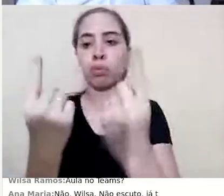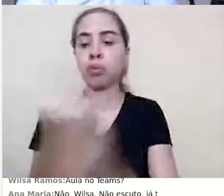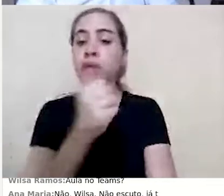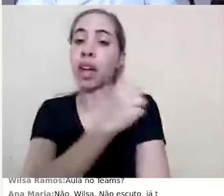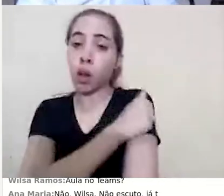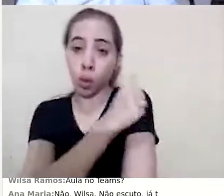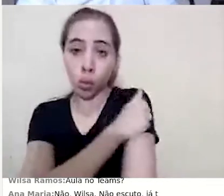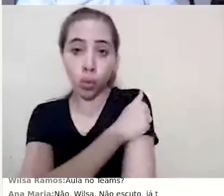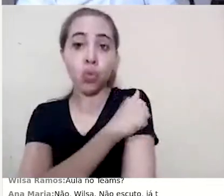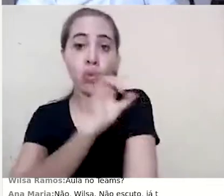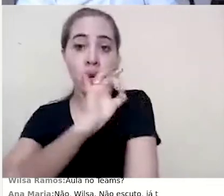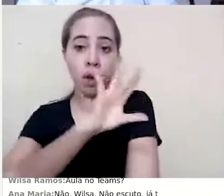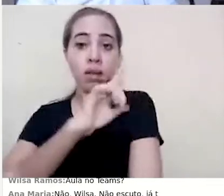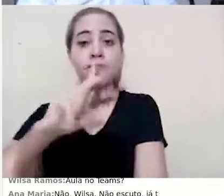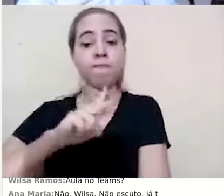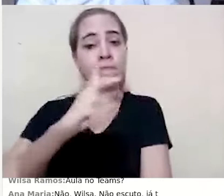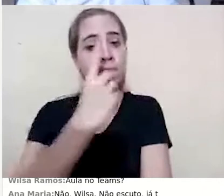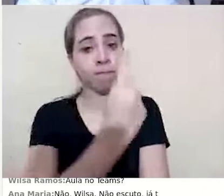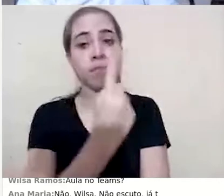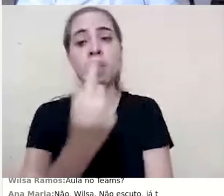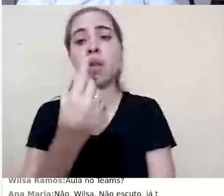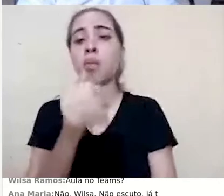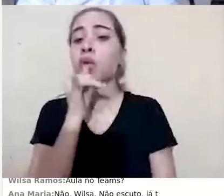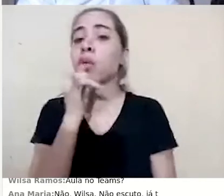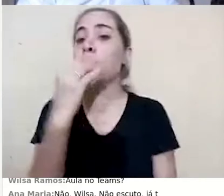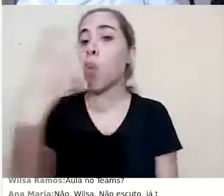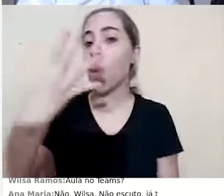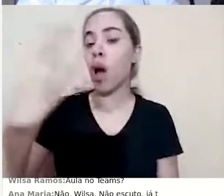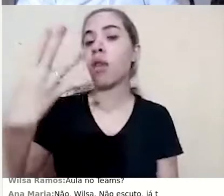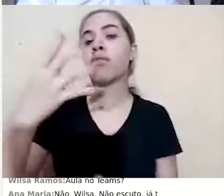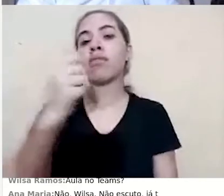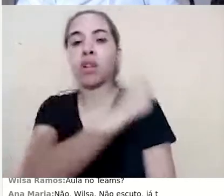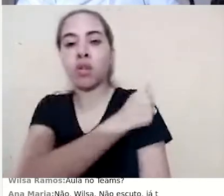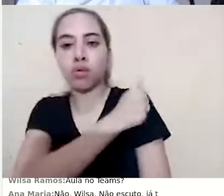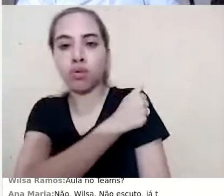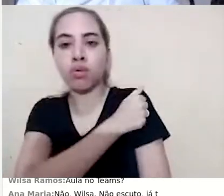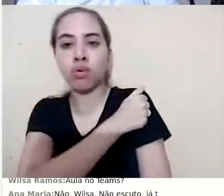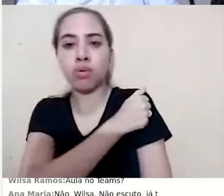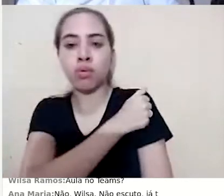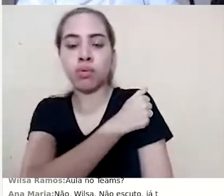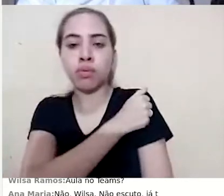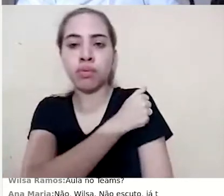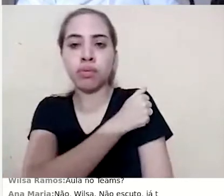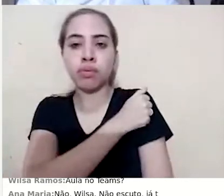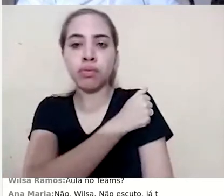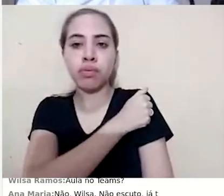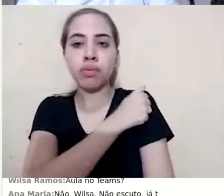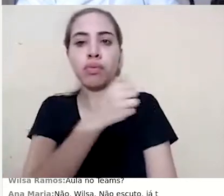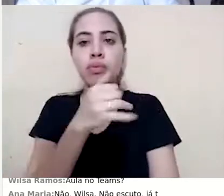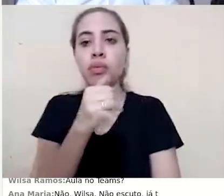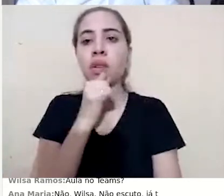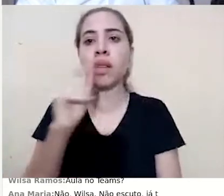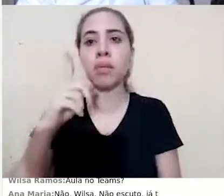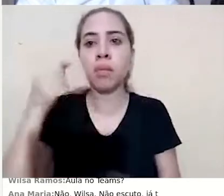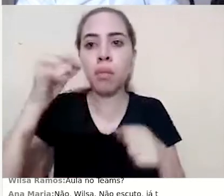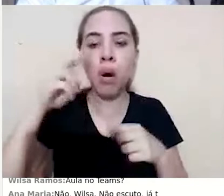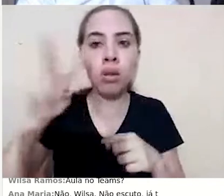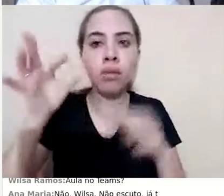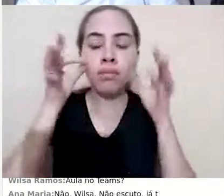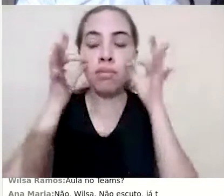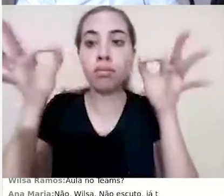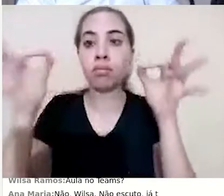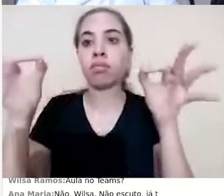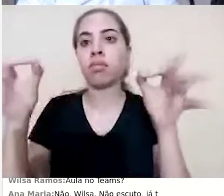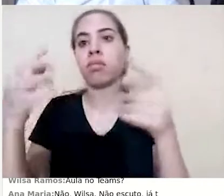esse quarto aluno aqui, ele está, inclusive, com uma alerta, né? Ele